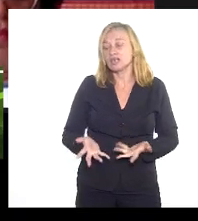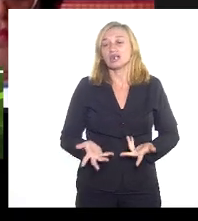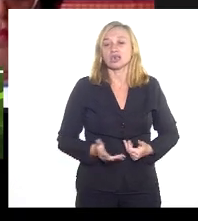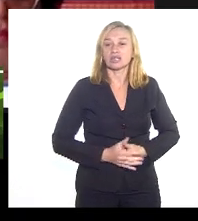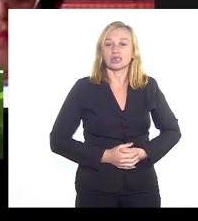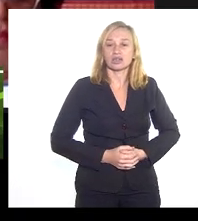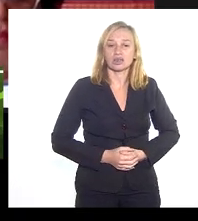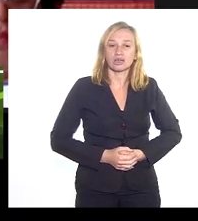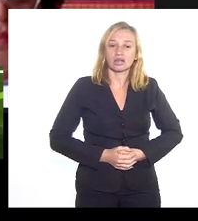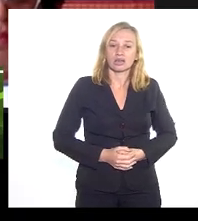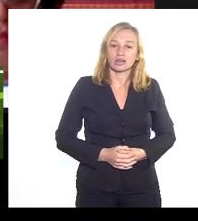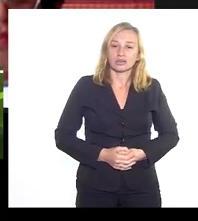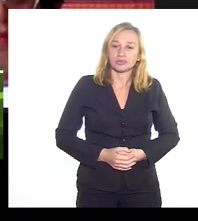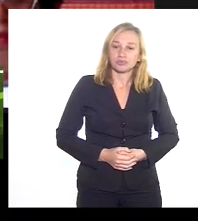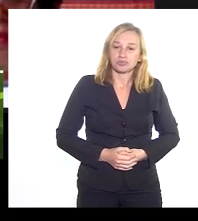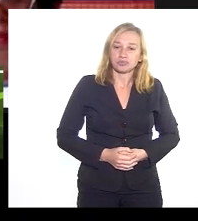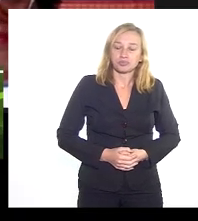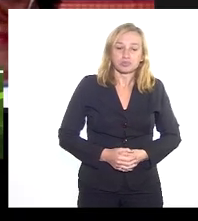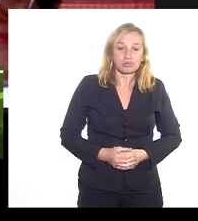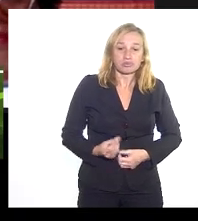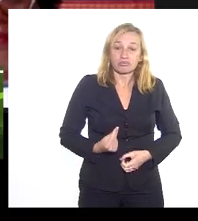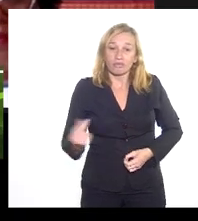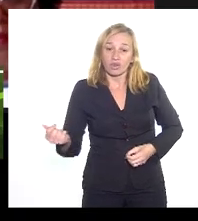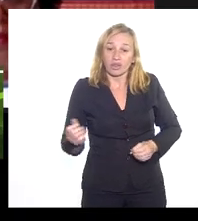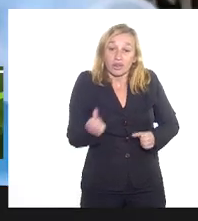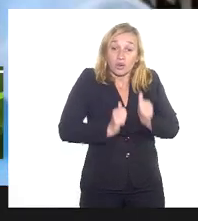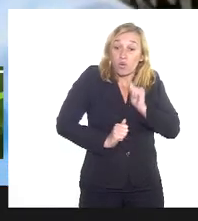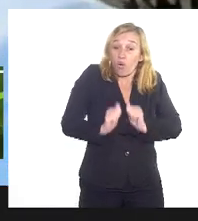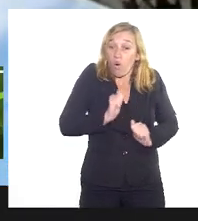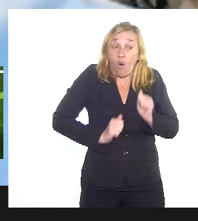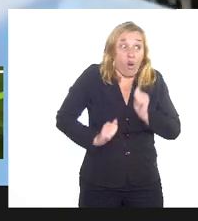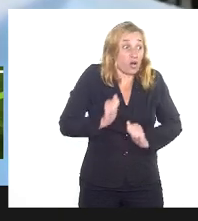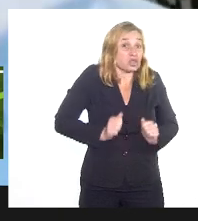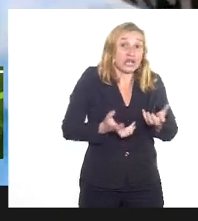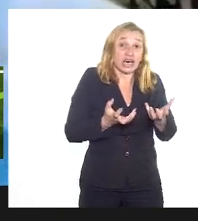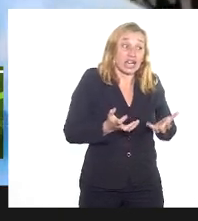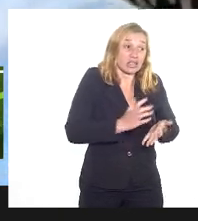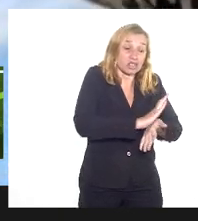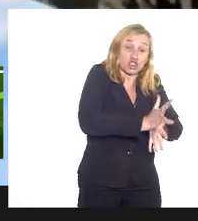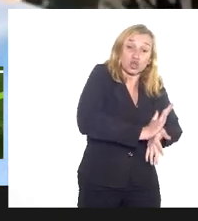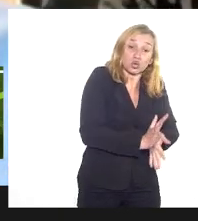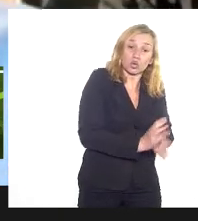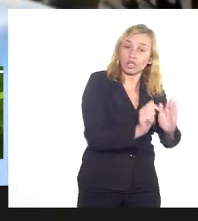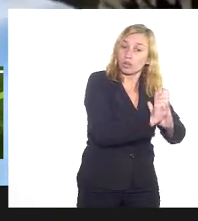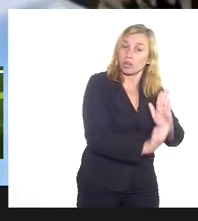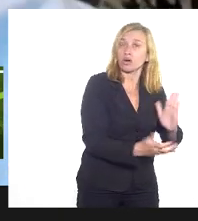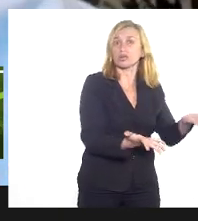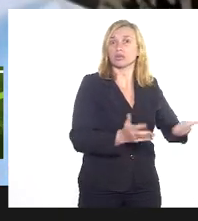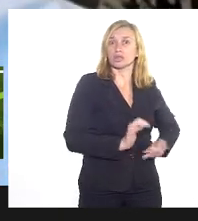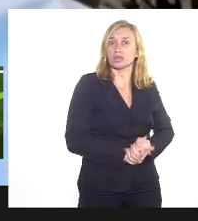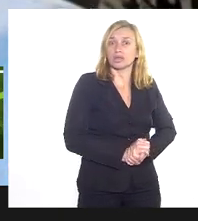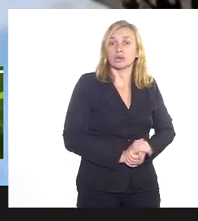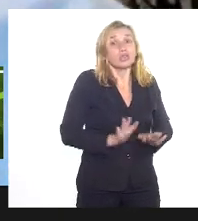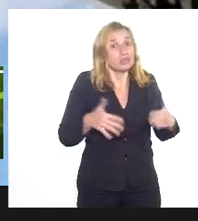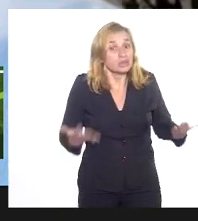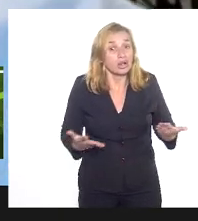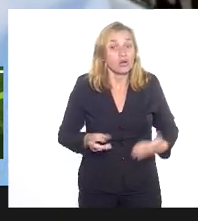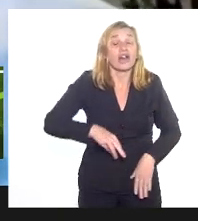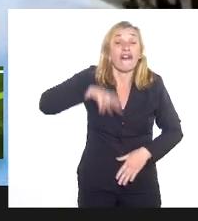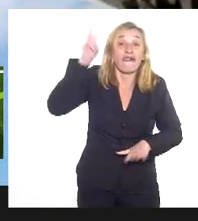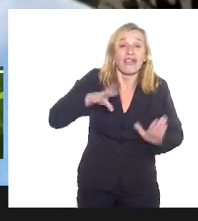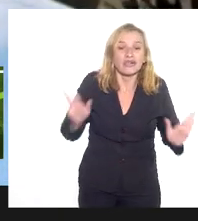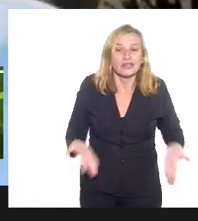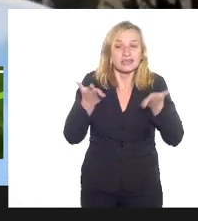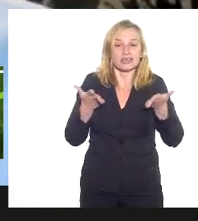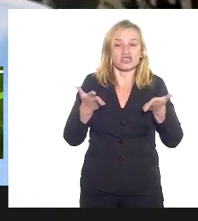daquilo ali, rapaz, ele fica com ódio, ele vai para a rua com ódio. Então, é seguinte, quem estimula